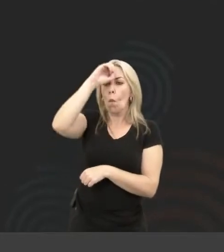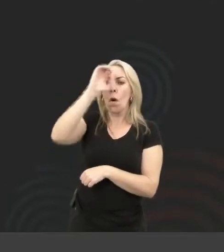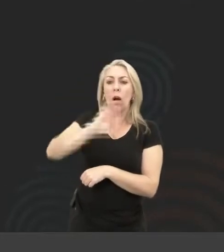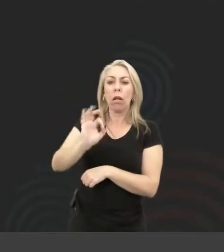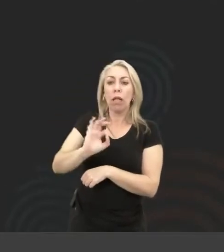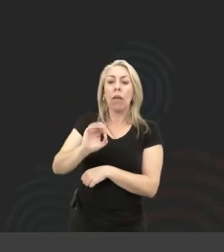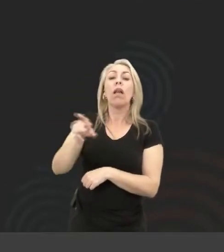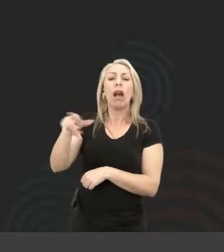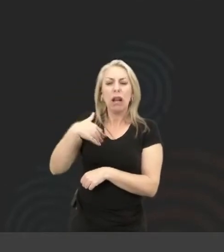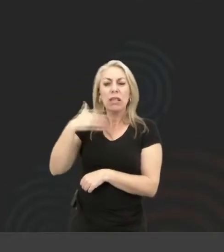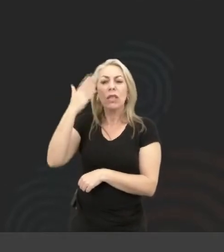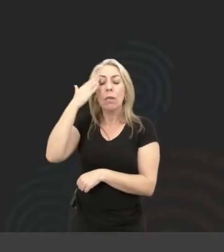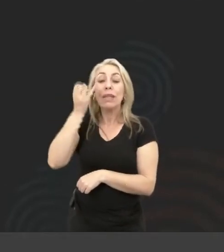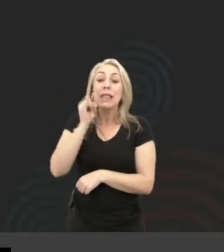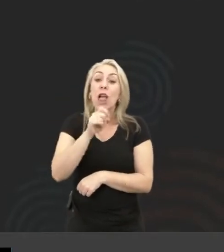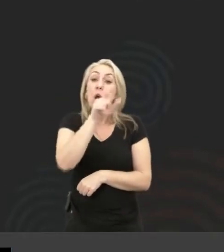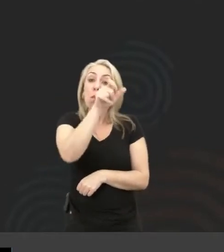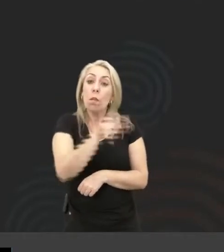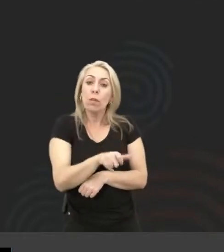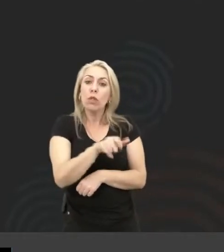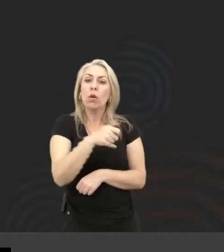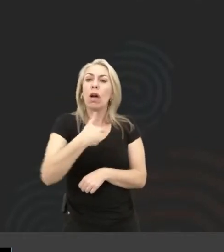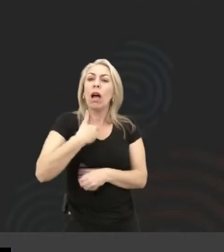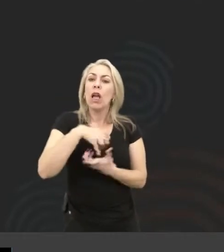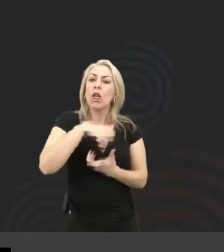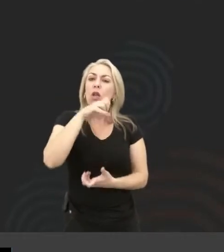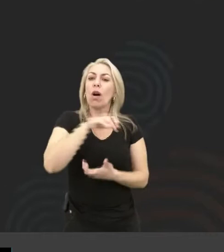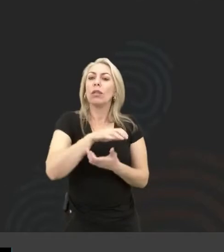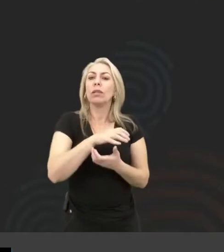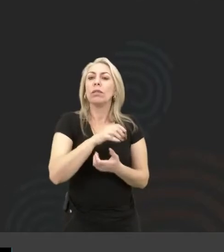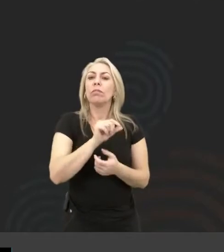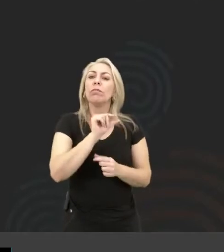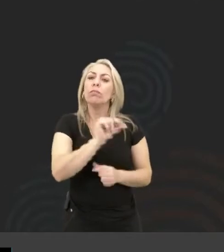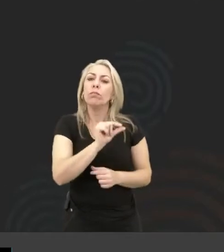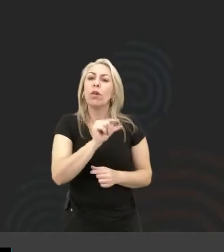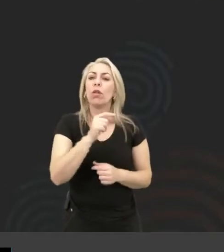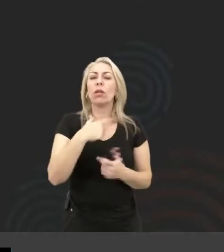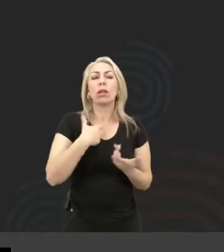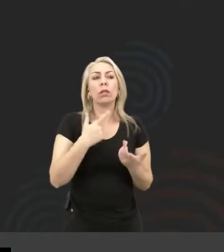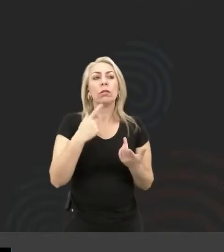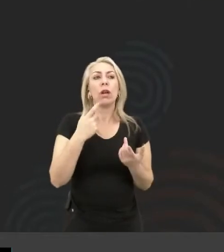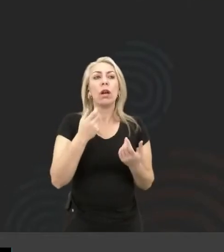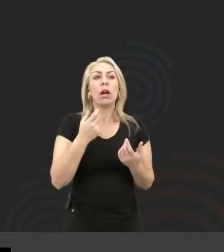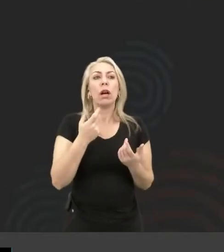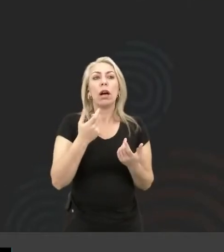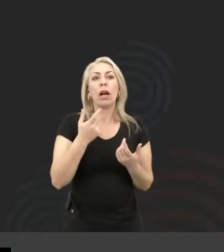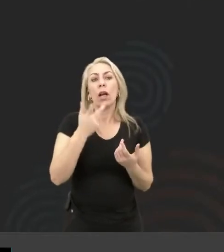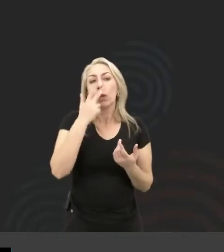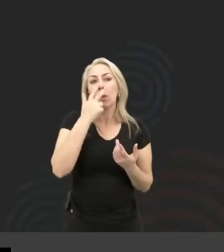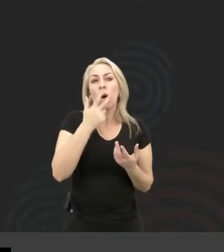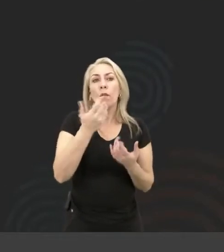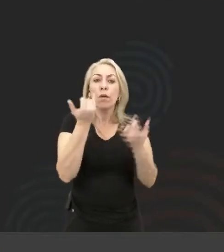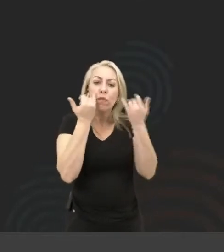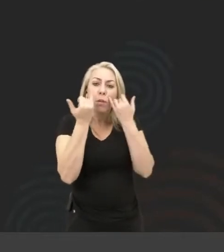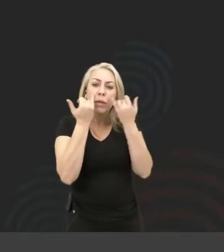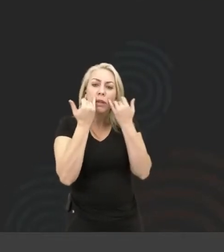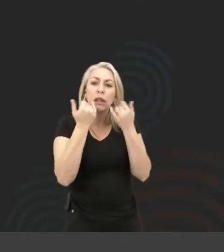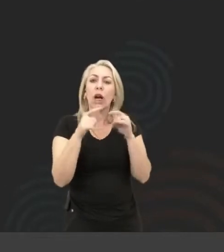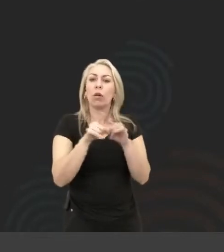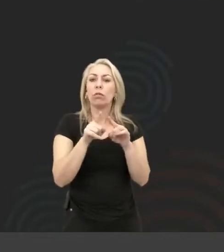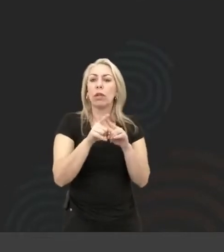imagine uma pessoa sem instrução, idosa, ou você pode ter uma dificuldade visual, até cognitiva, que